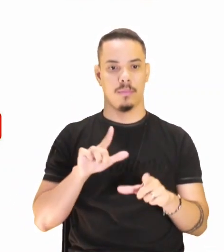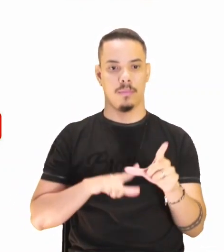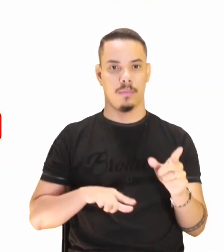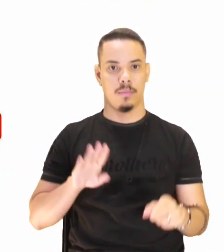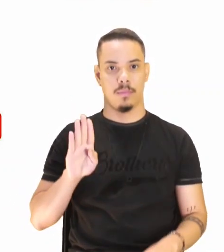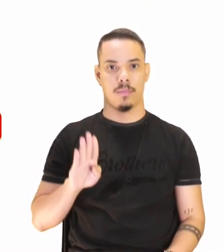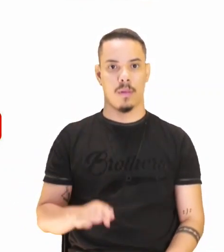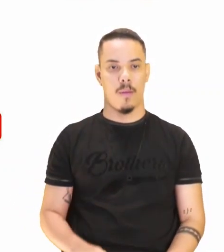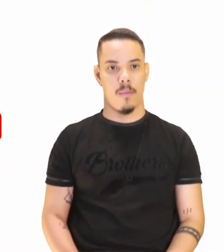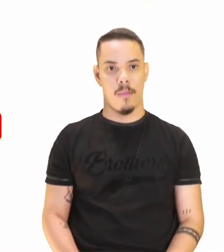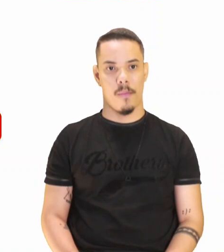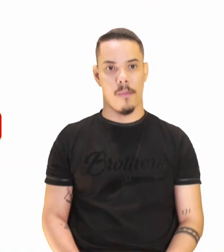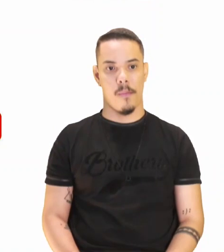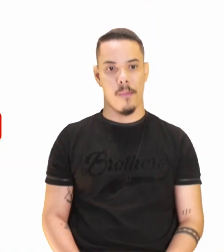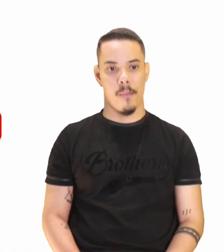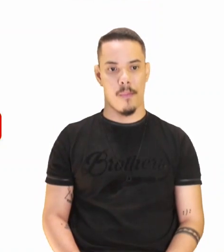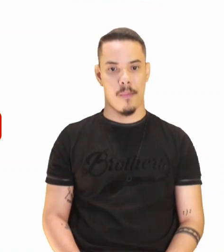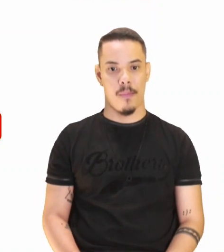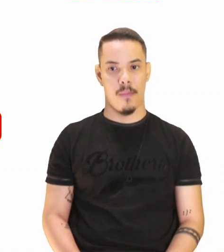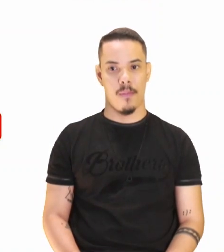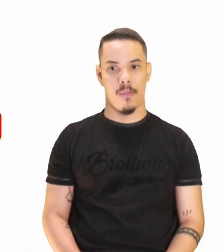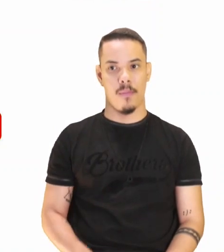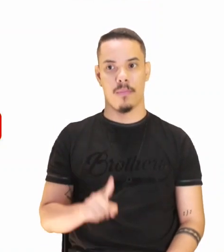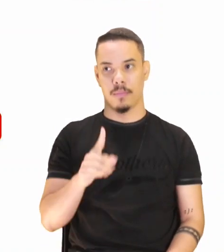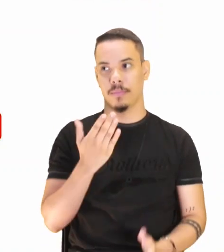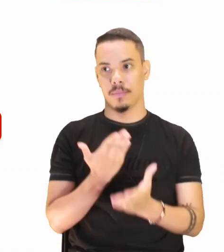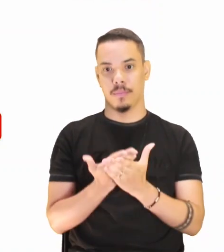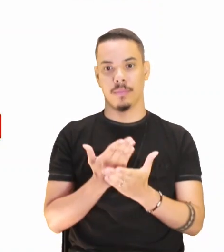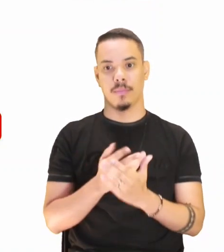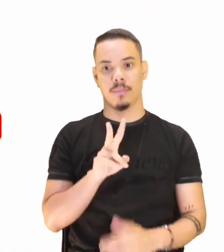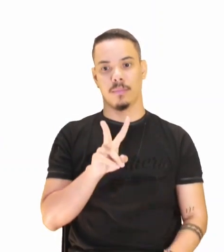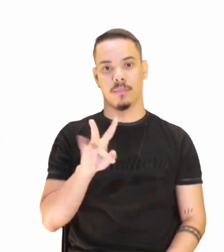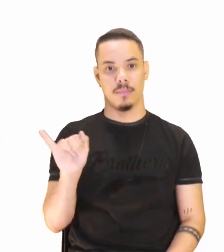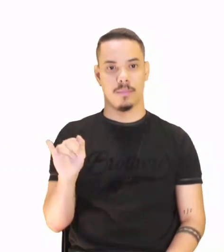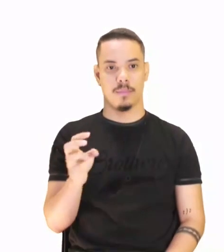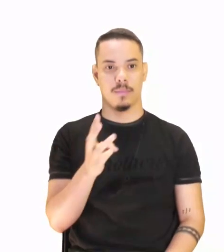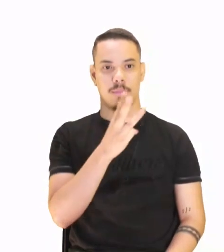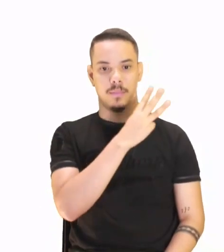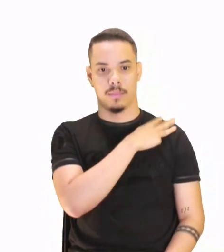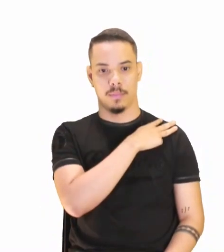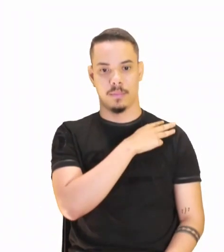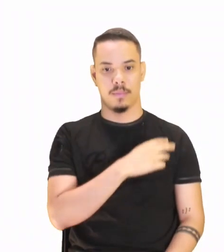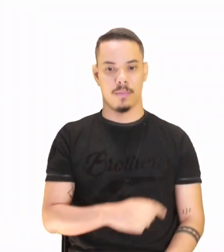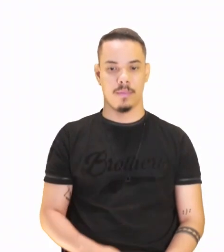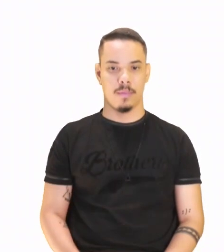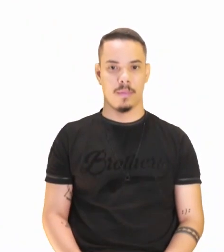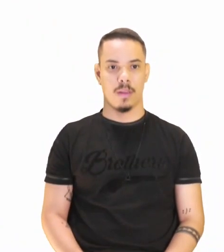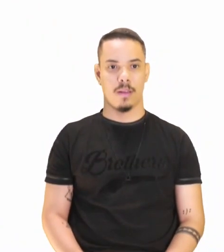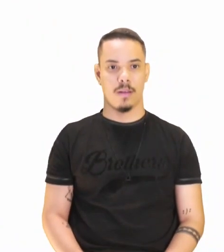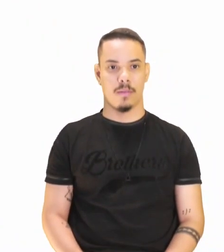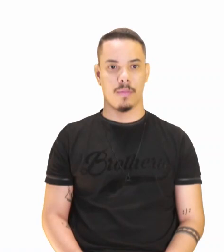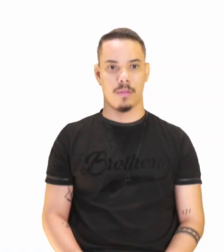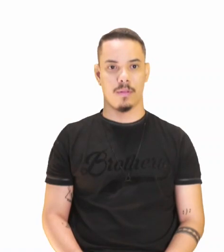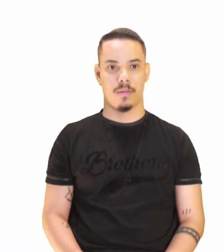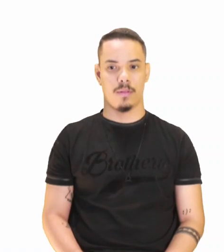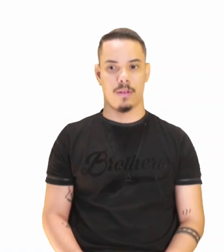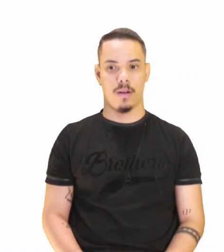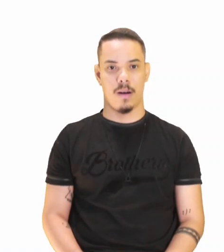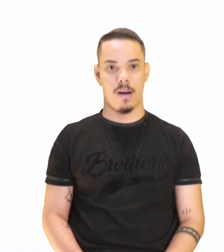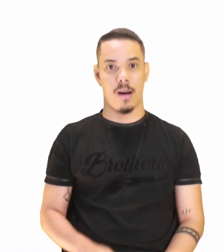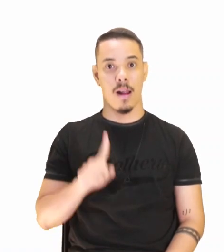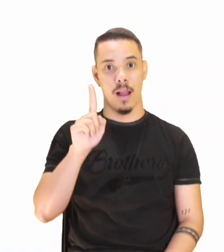B. Modernismo, você vai estudar no terceirão. Relaxa. É uma questão de